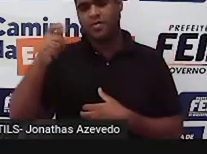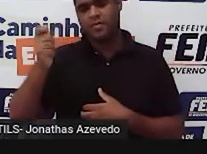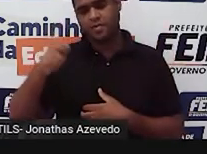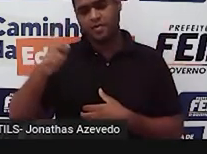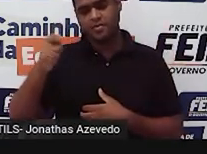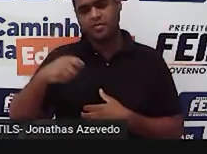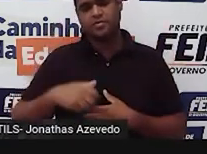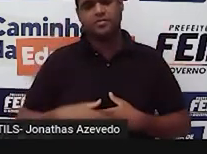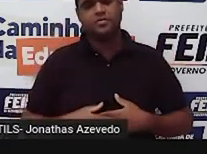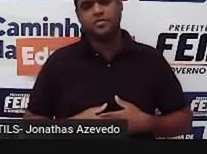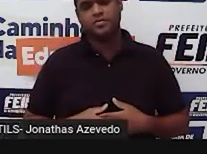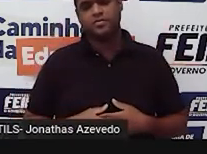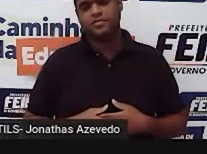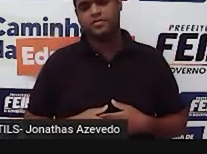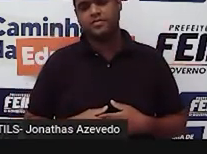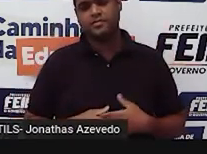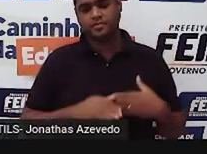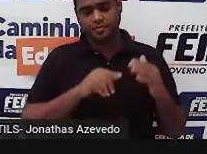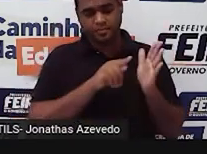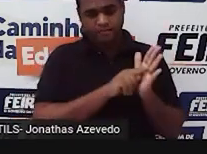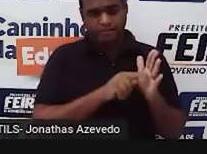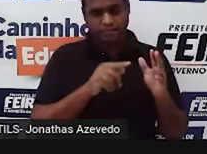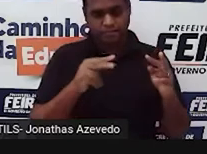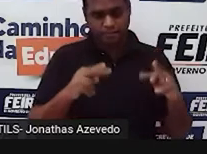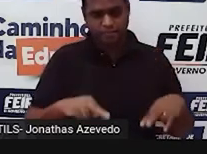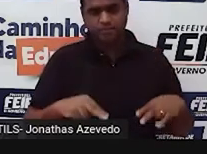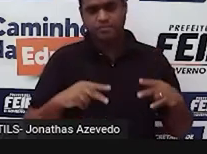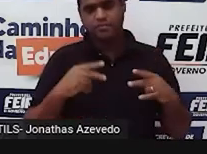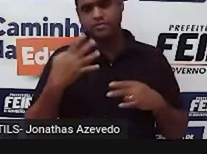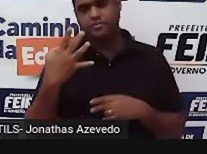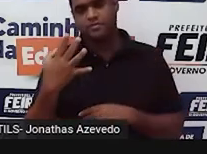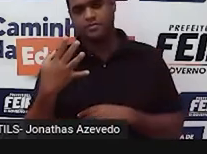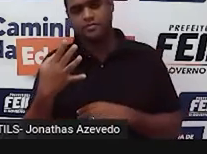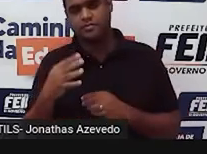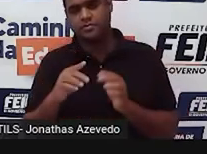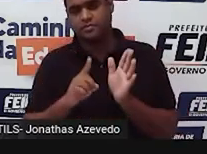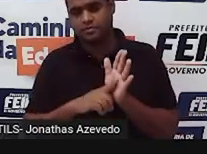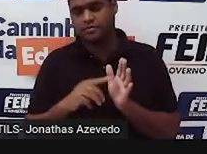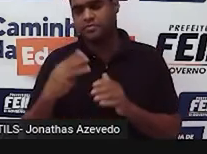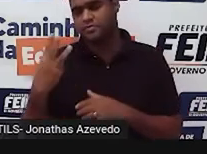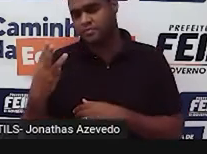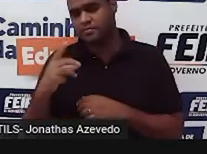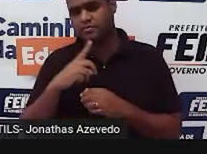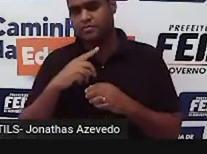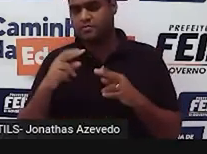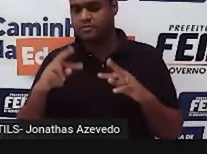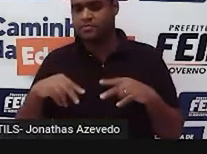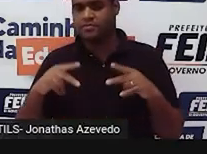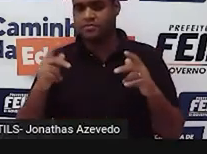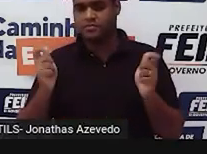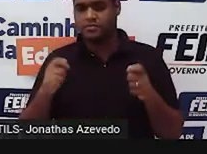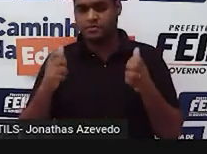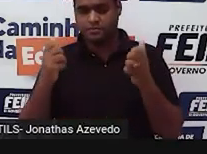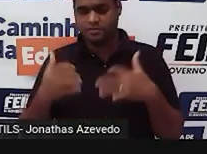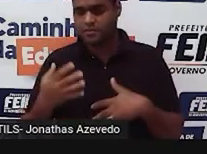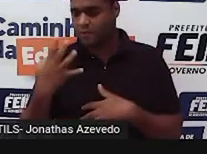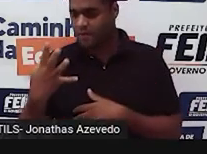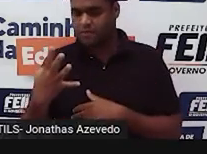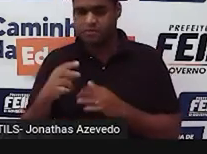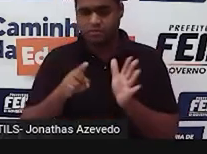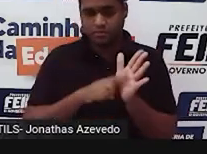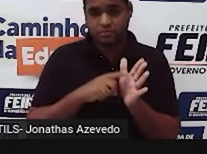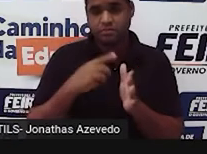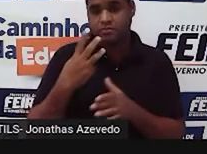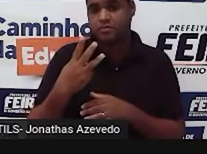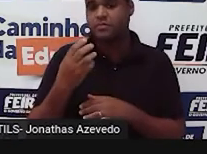né? Menos o lado menor. Entre o 4 e o 3, o maior é 4 e o menor é 3. Então, 4 menos 3 dá